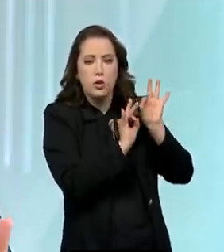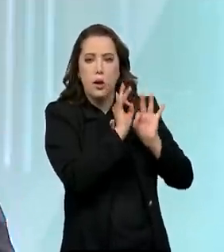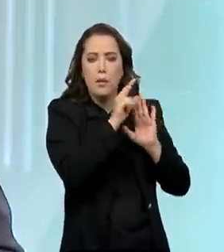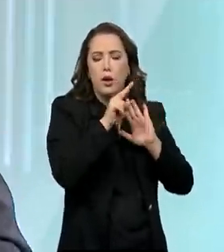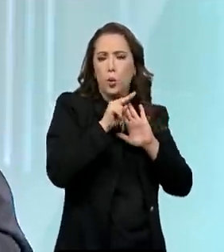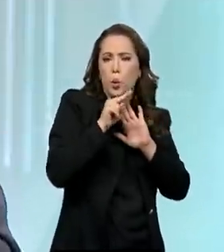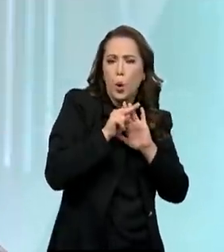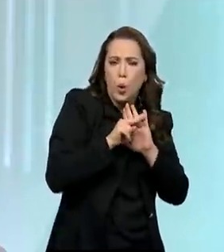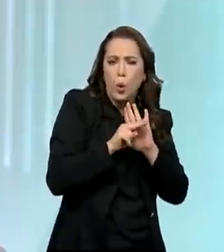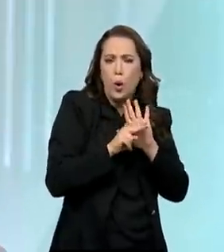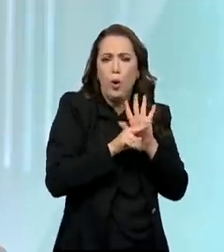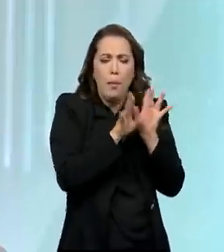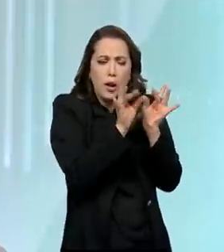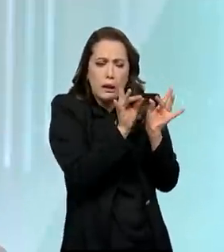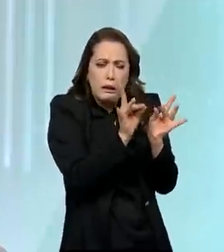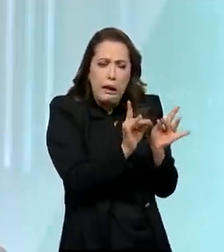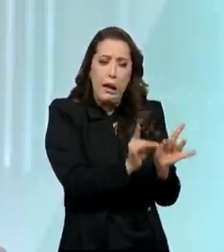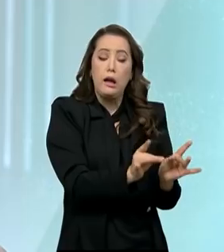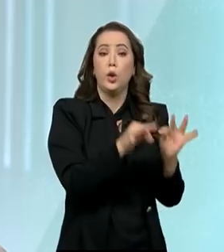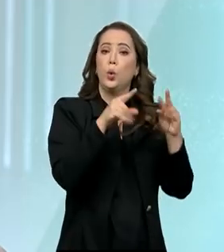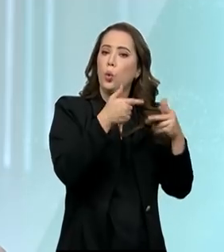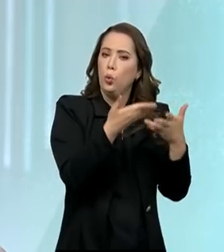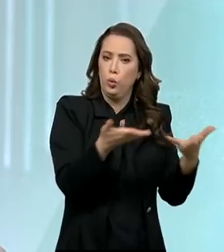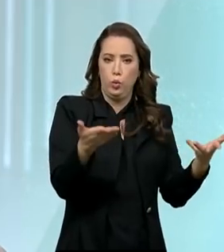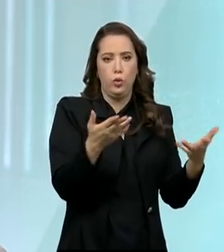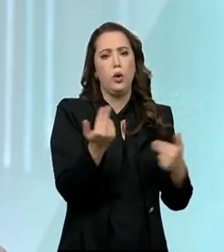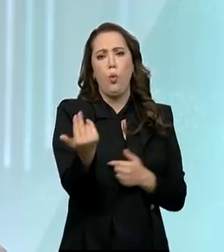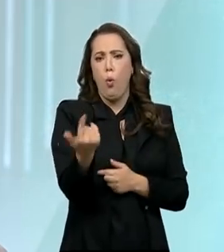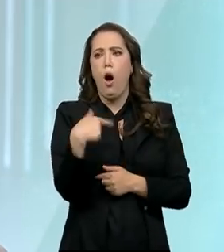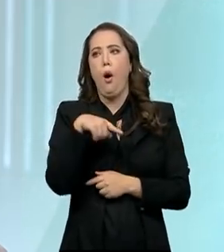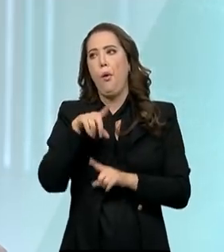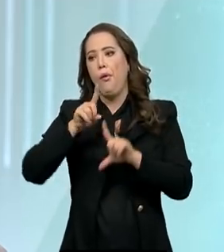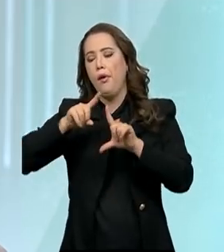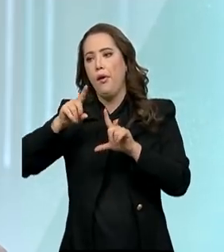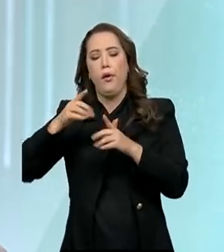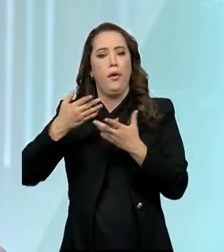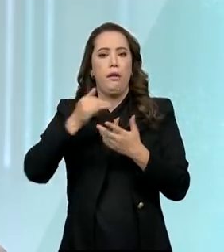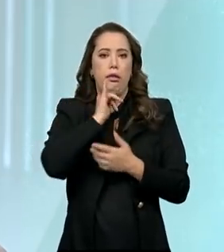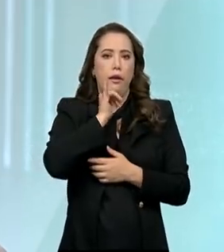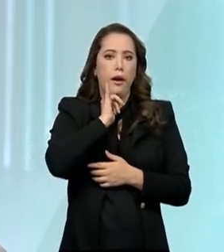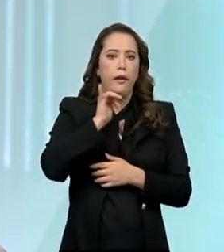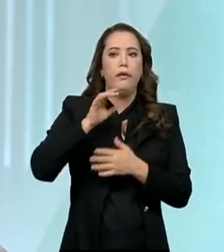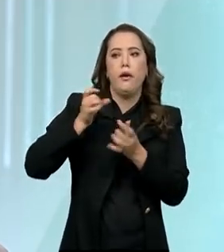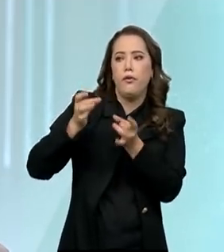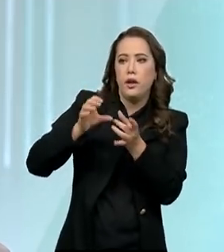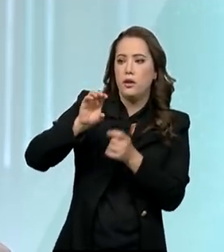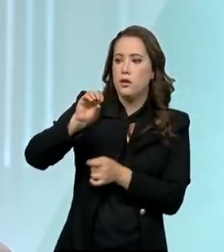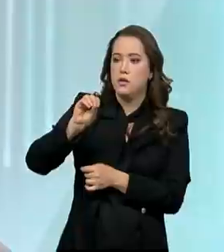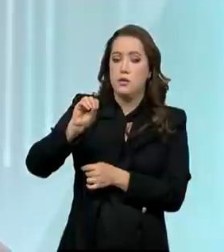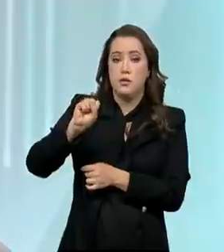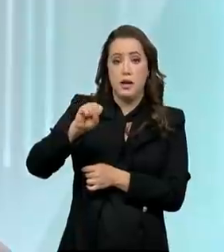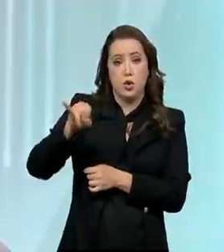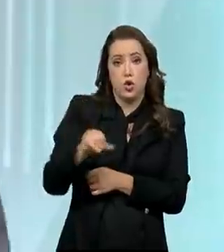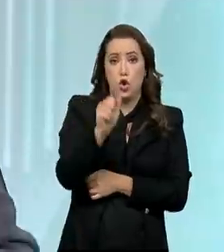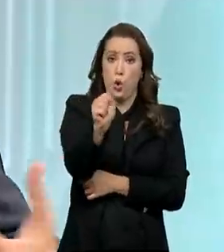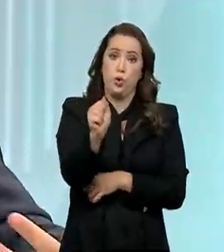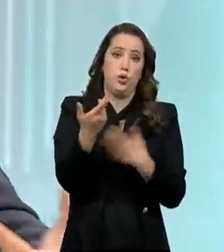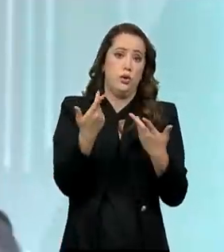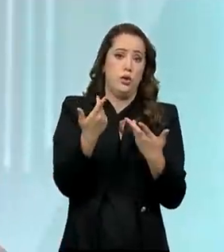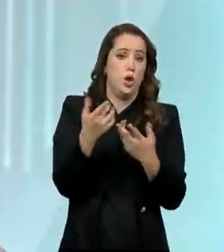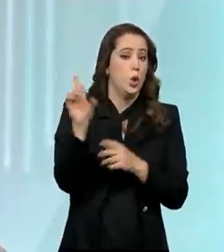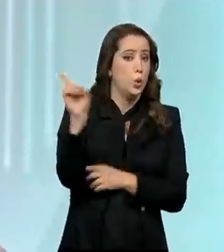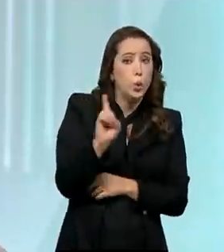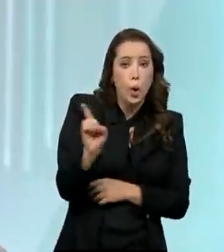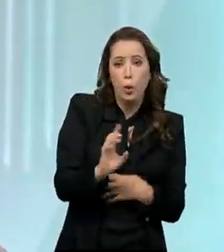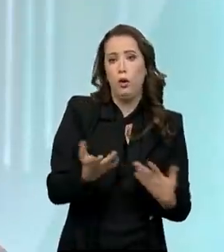normatizações, criar os padrões desse mercado, assim como existe o mercado da soja, existe o mercado de dólar, existe o mercado de ações. Agora, o mundo